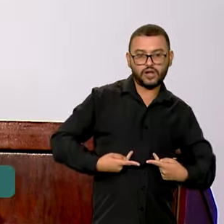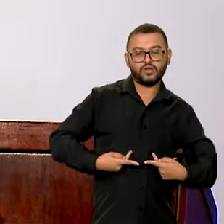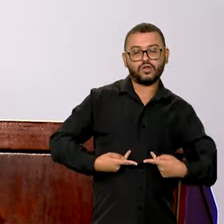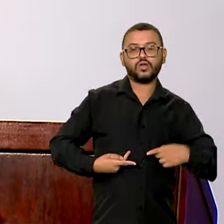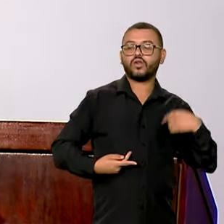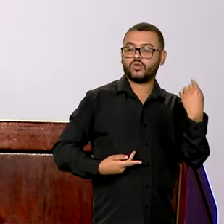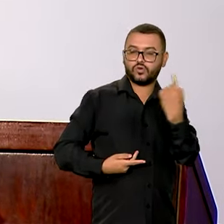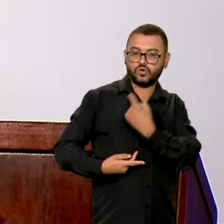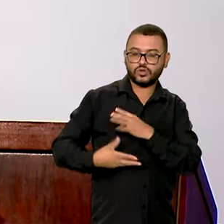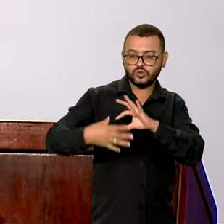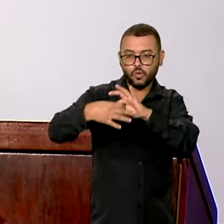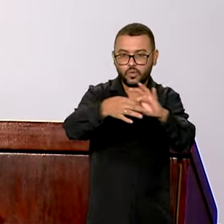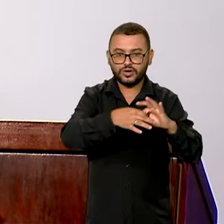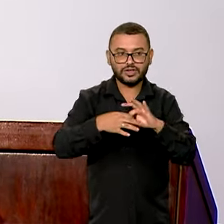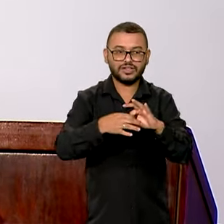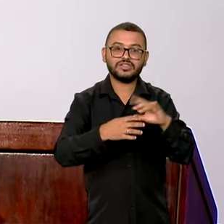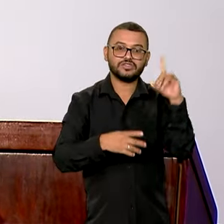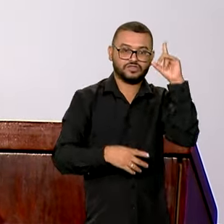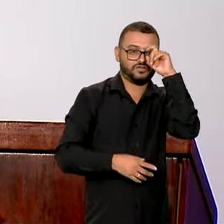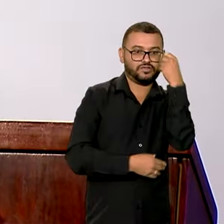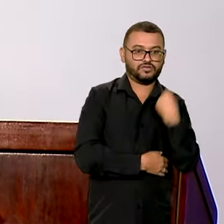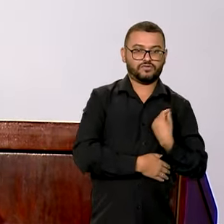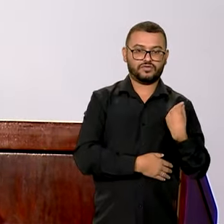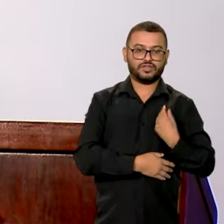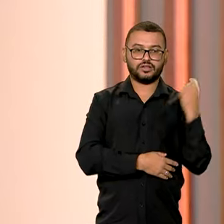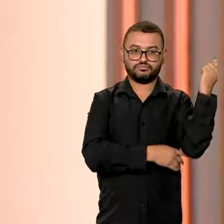populações em momentos de dificuldade.